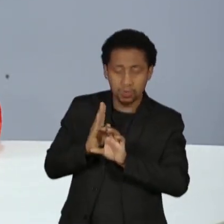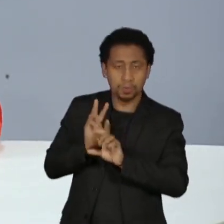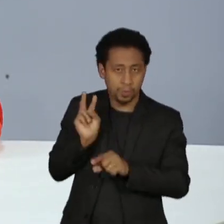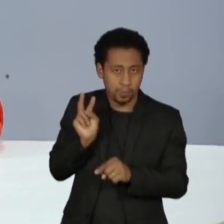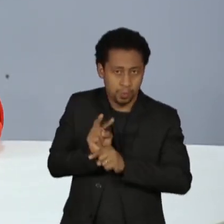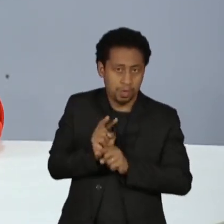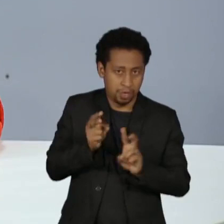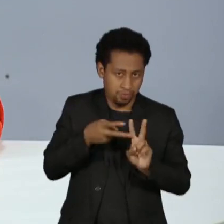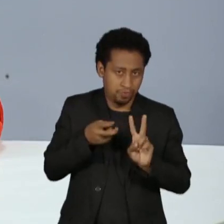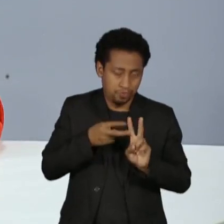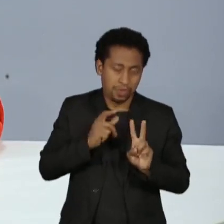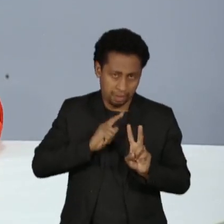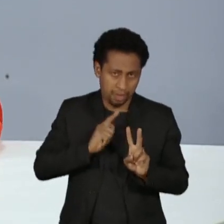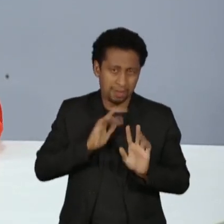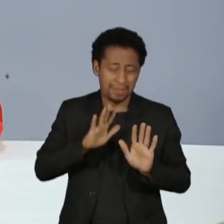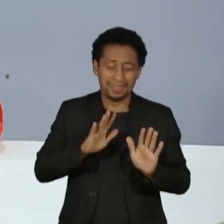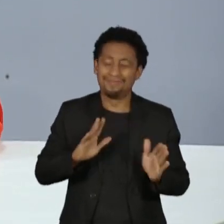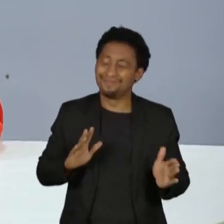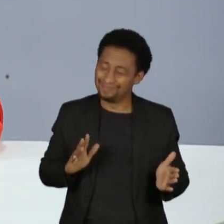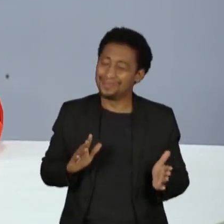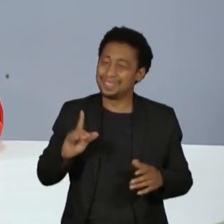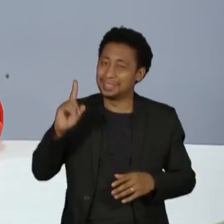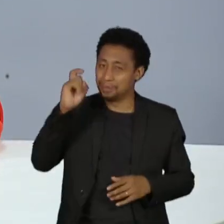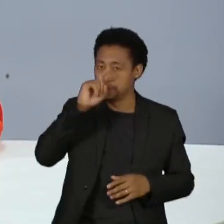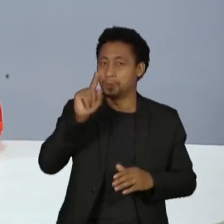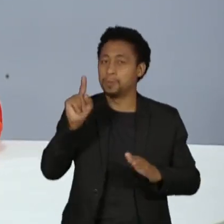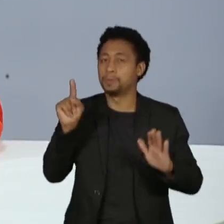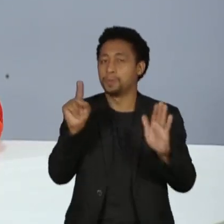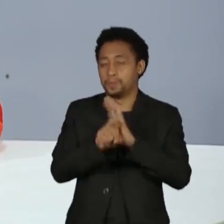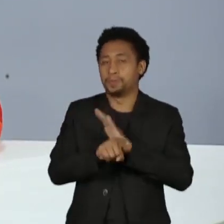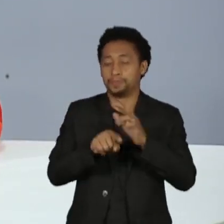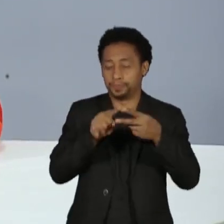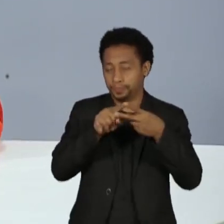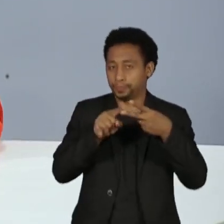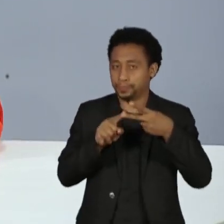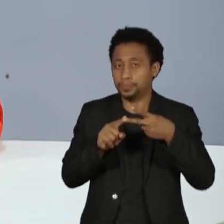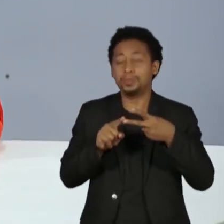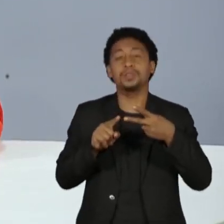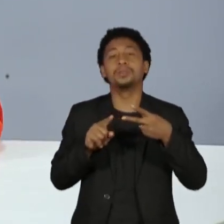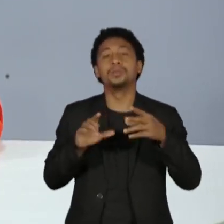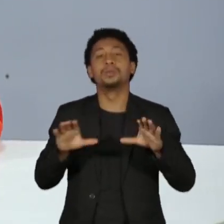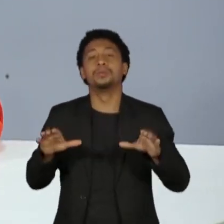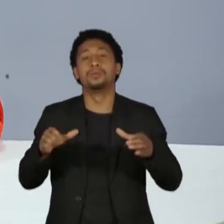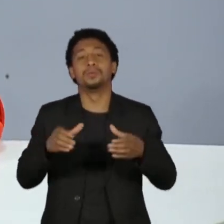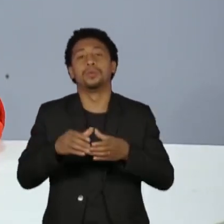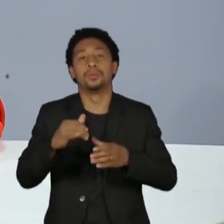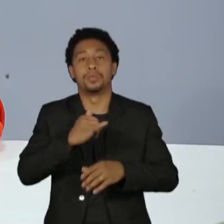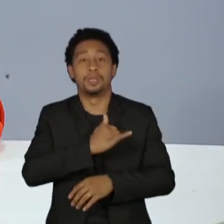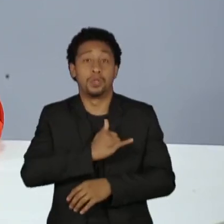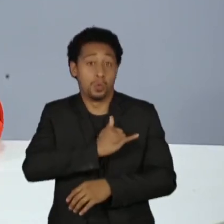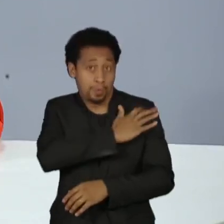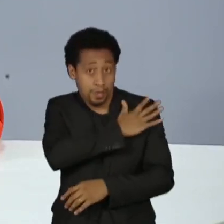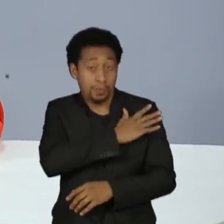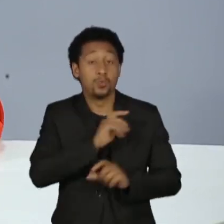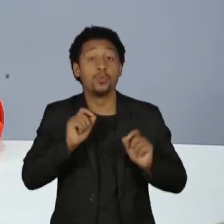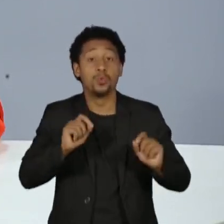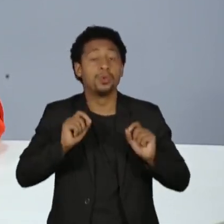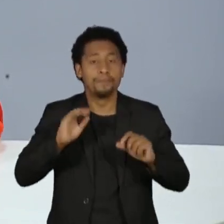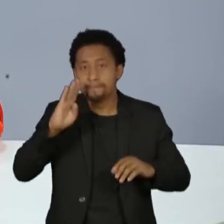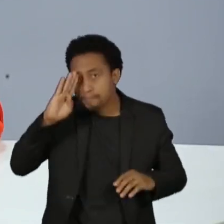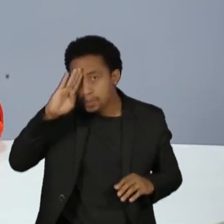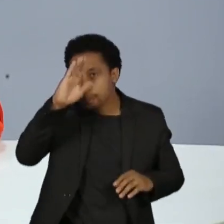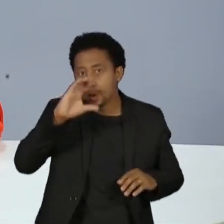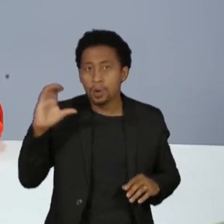fazer duas perguntas. Uma delas, no caso dos Yanomami, o que é preciso fazer de mais urgente? O que é emergencial para atender